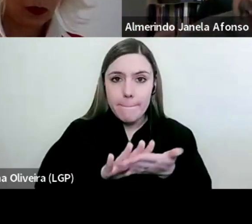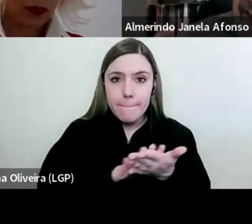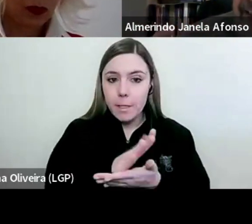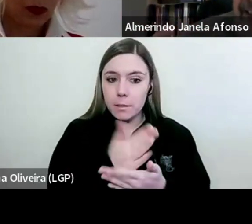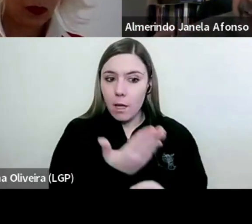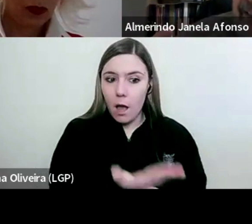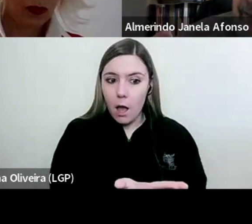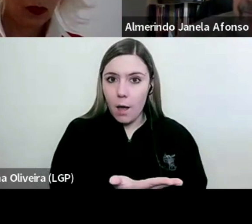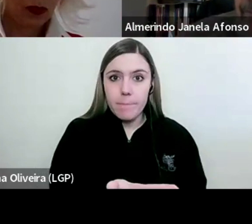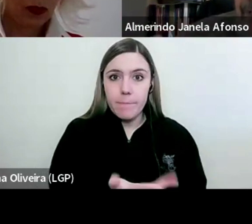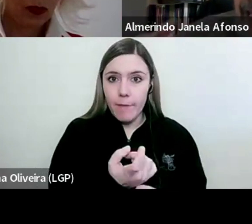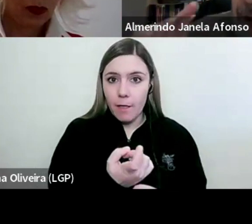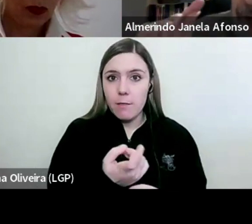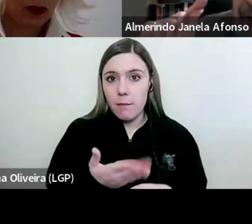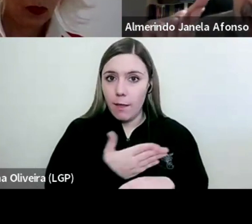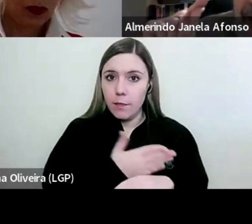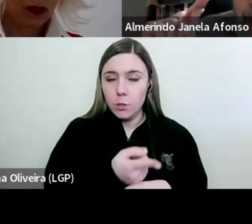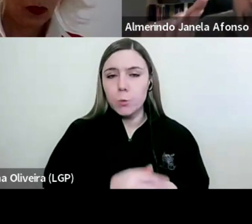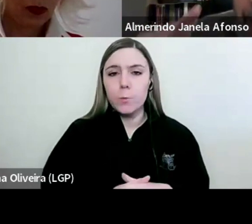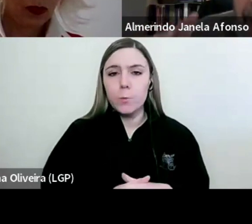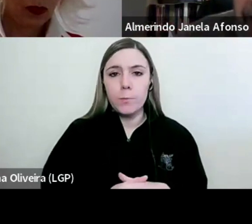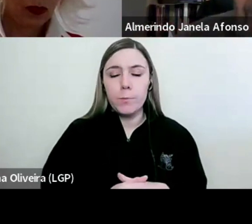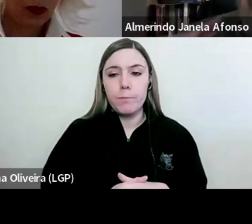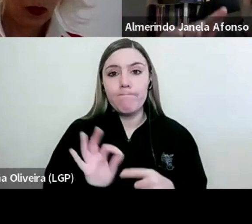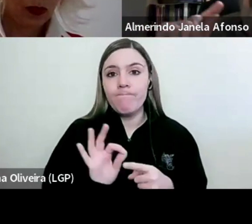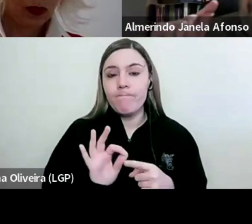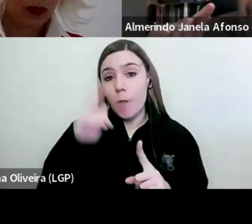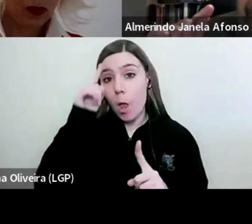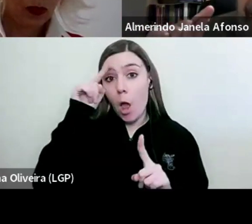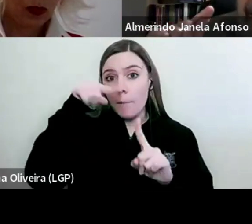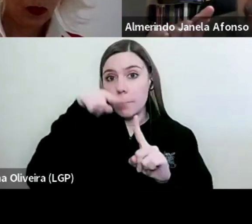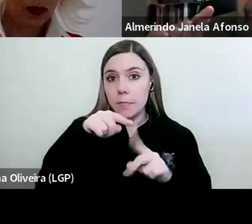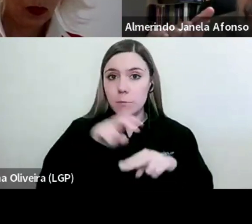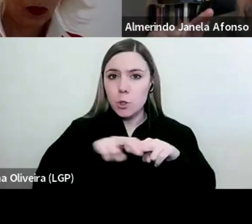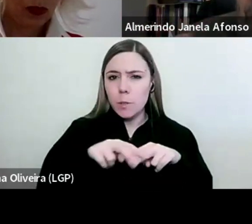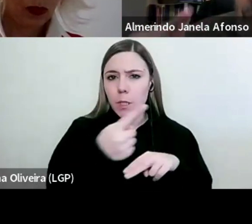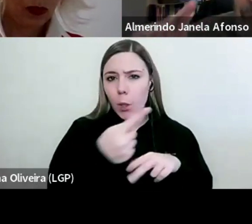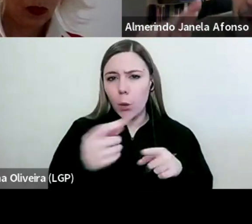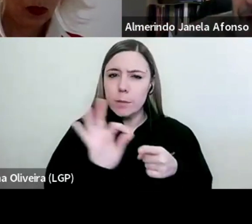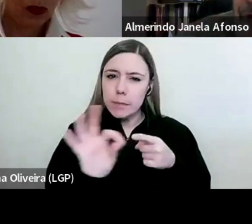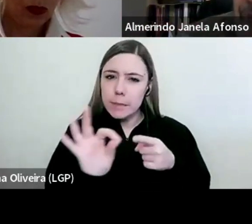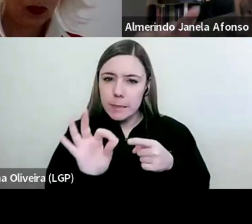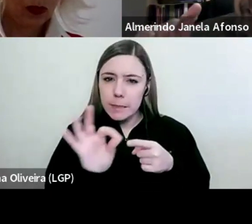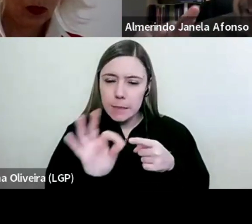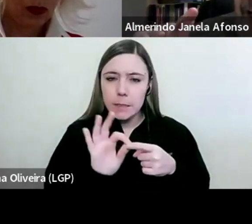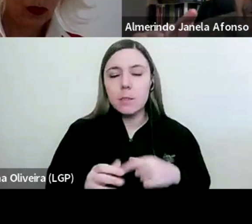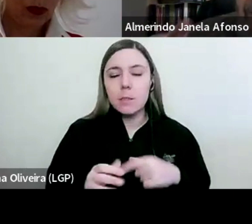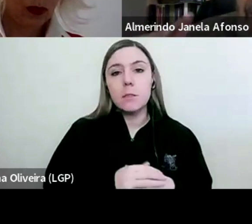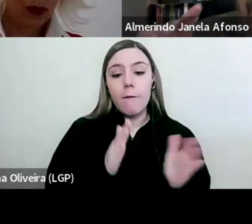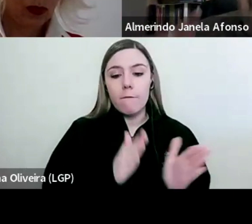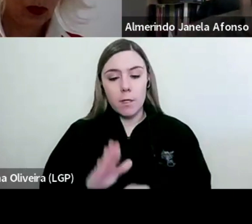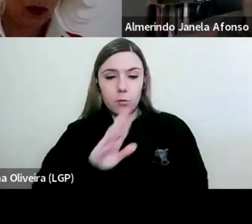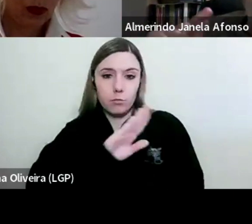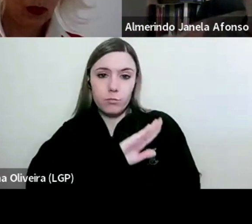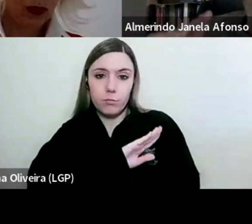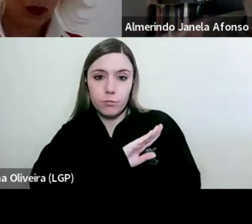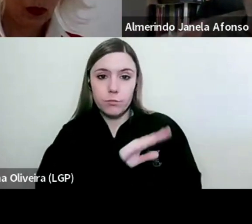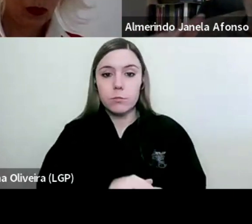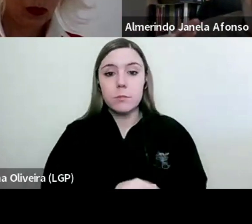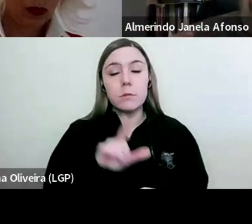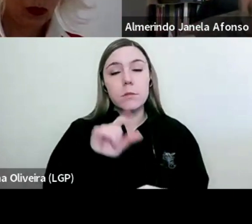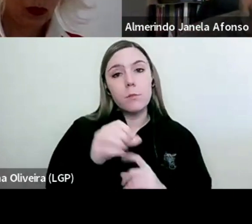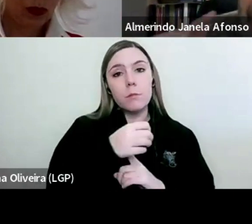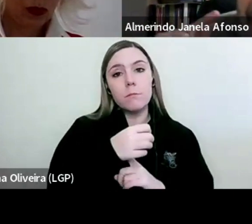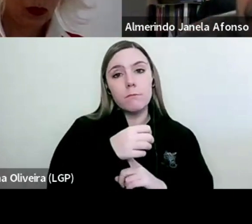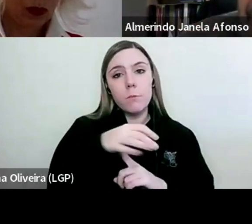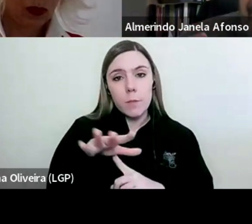realizassem. A especificação dos objetivos de cada disciplina, um período de experimentação e a formação